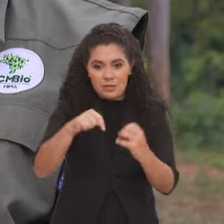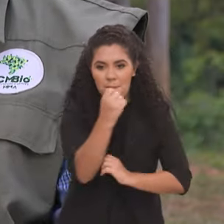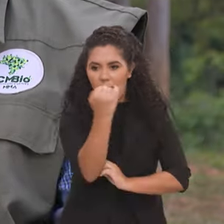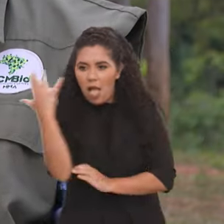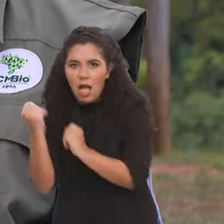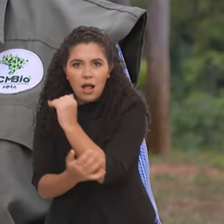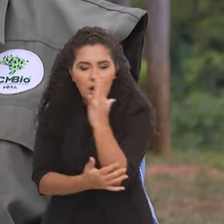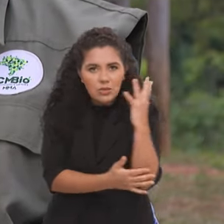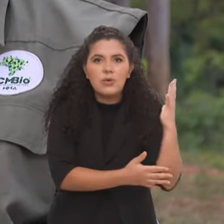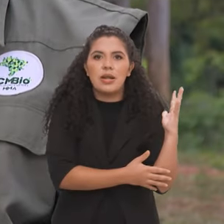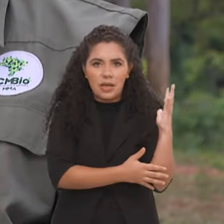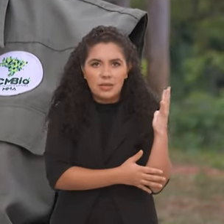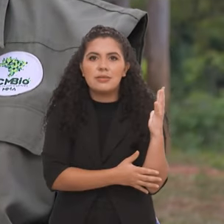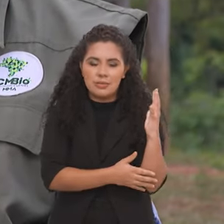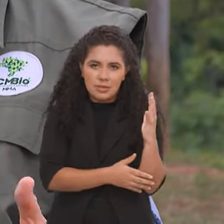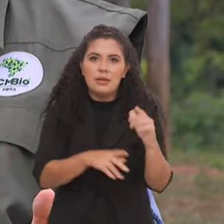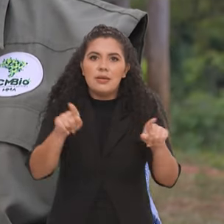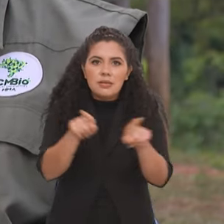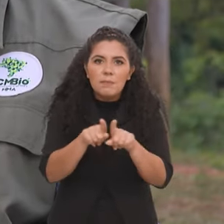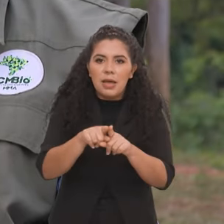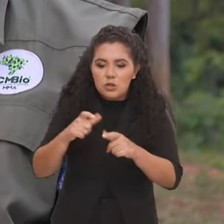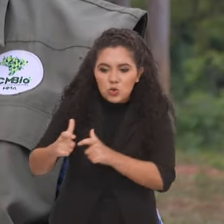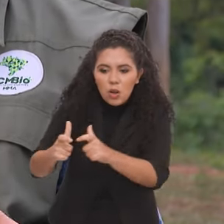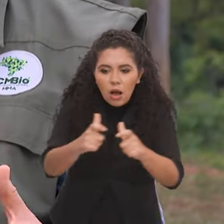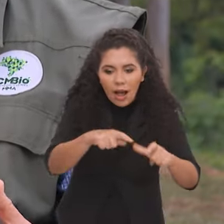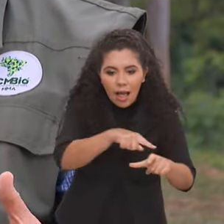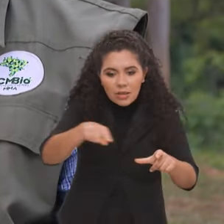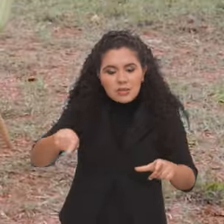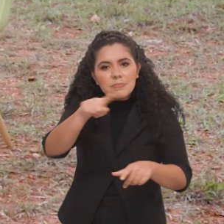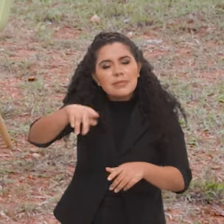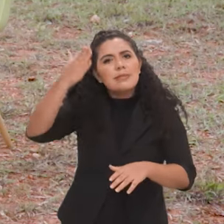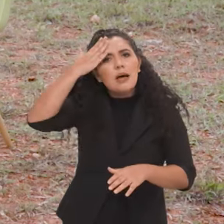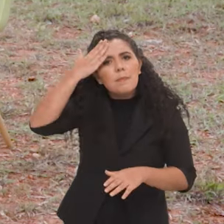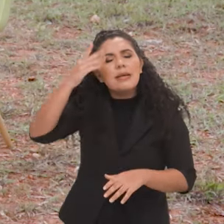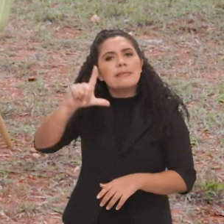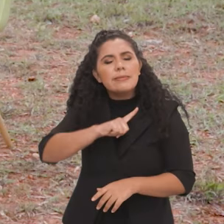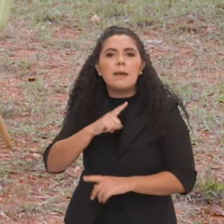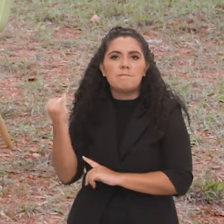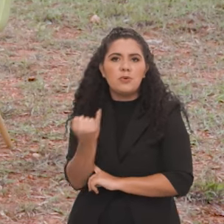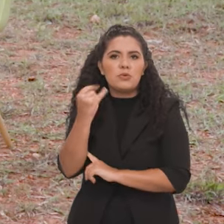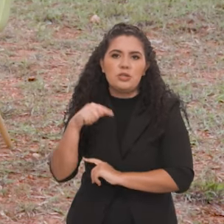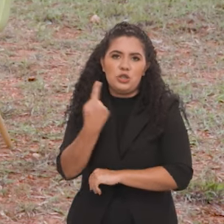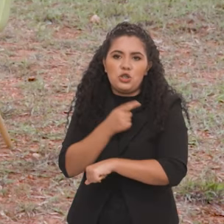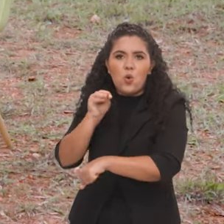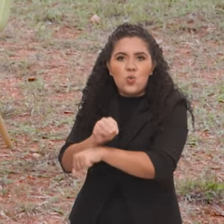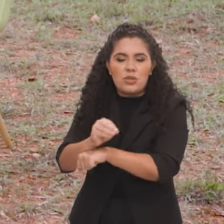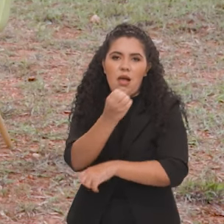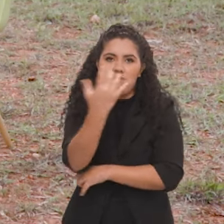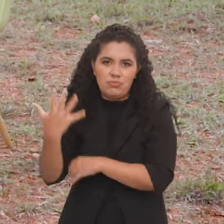dos parques nacionais, das reservas, para saber como é importante a gente cuidar do meio ambiente.